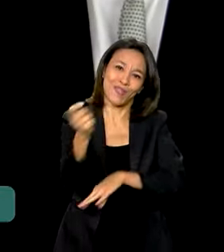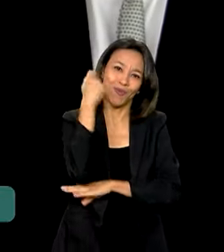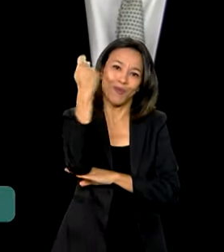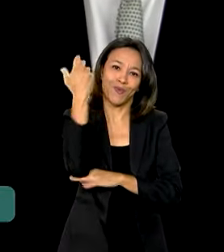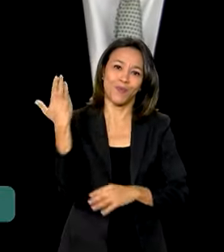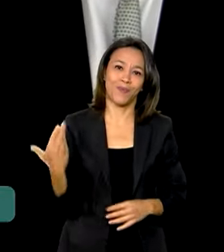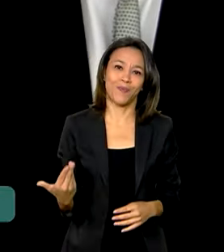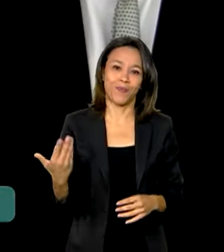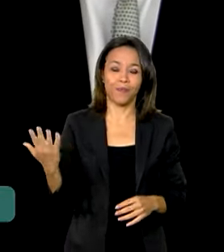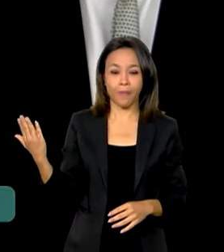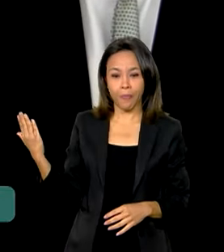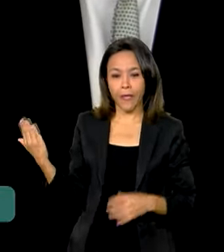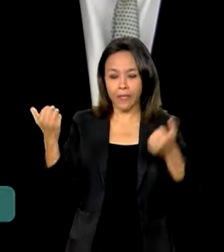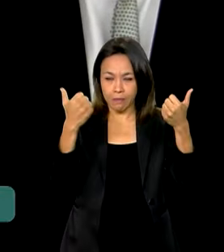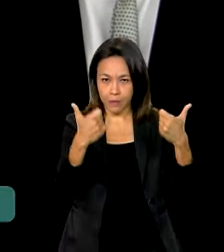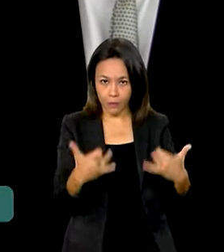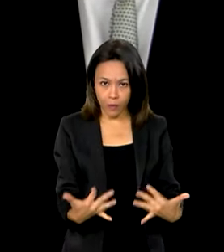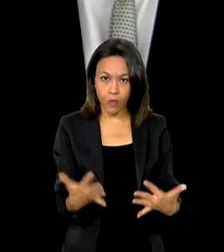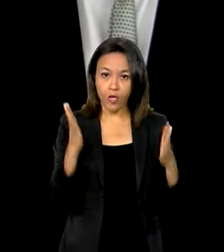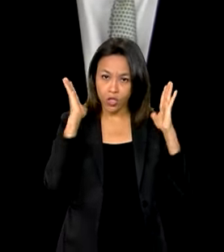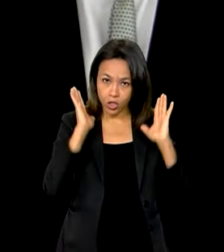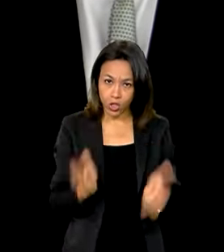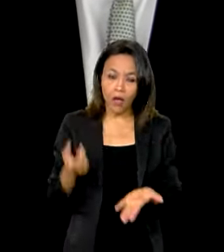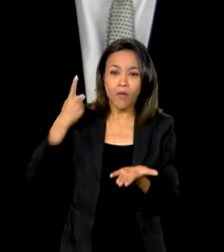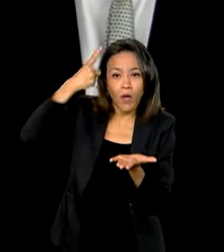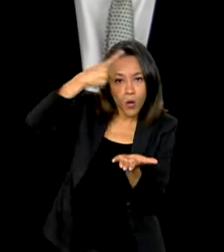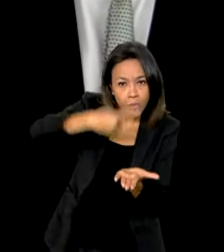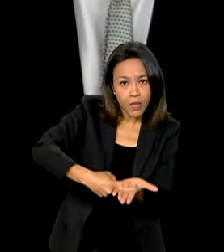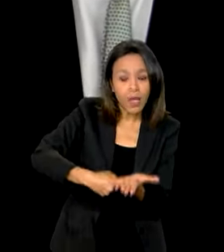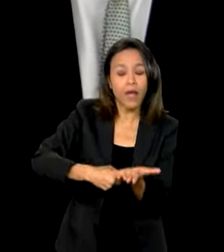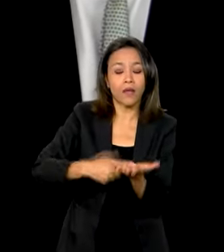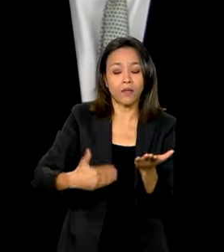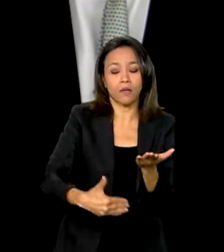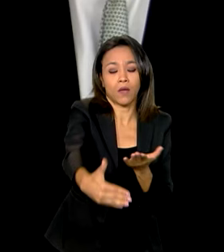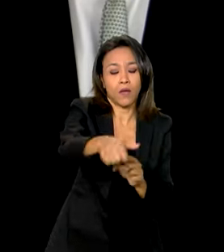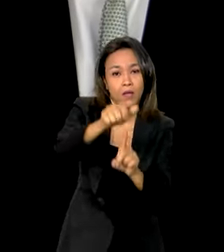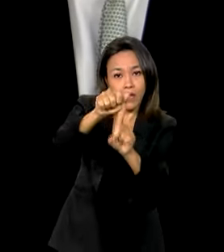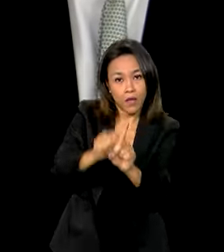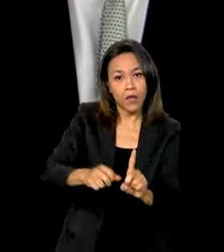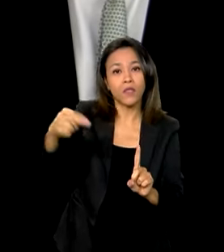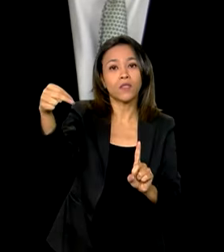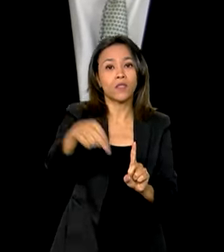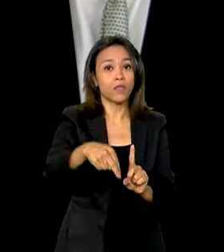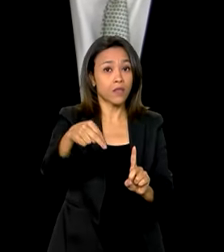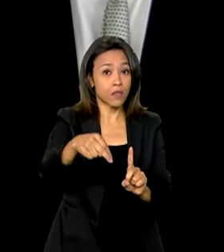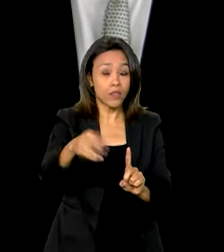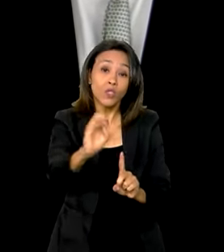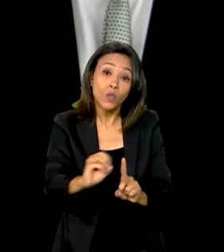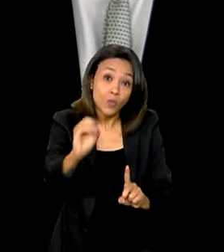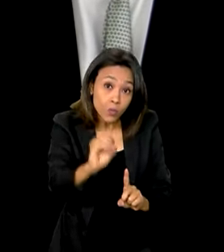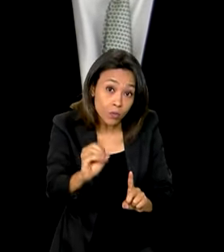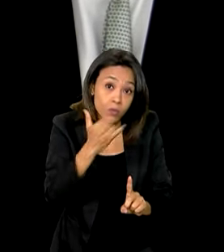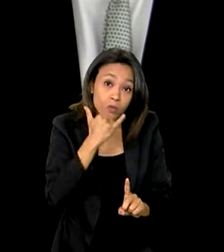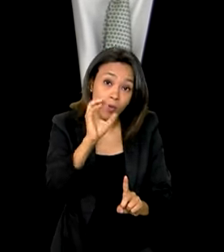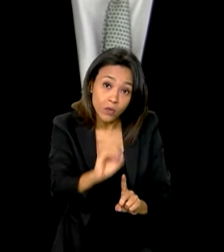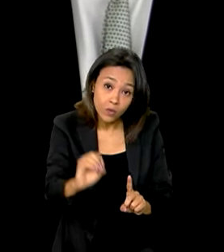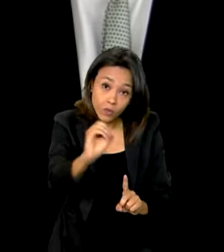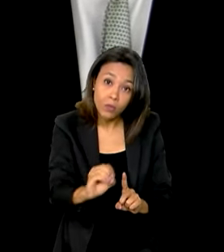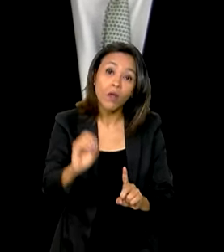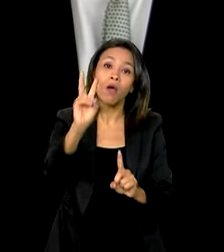O ficou estabelecido é que agora, no mês de outubro, nós iremos reabrir